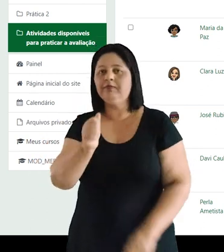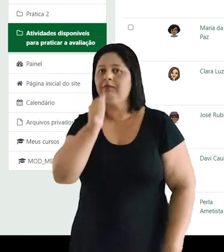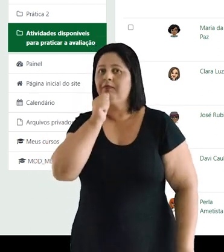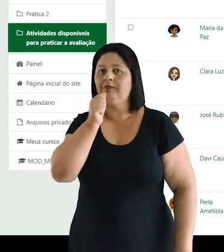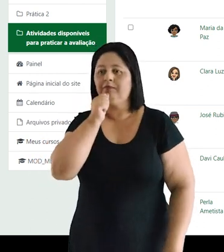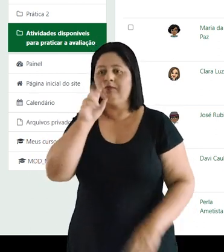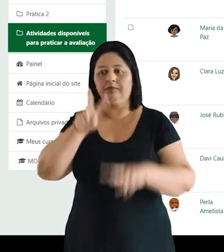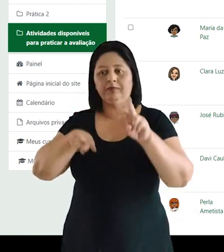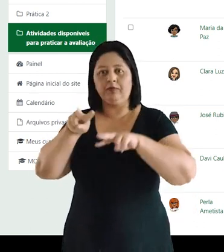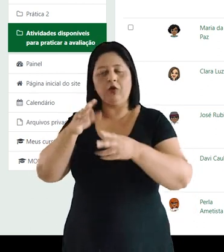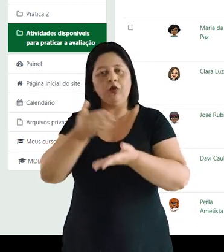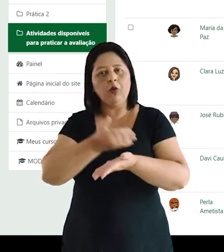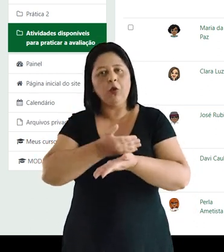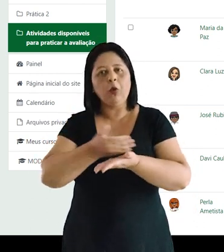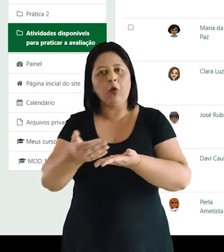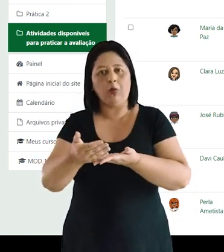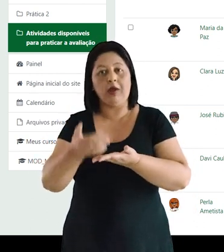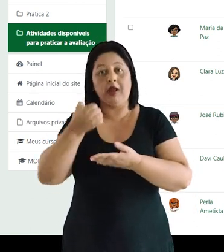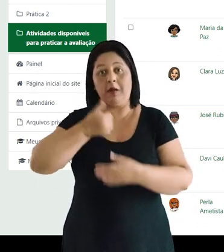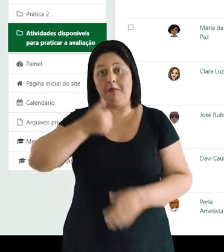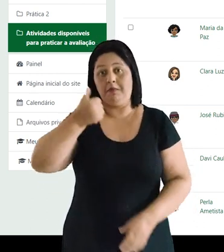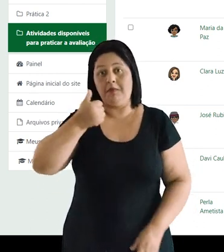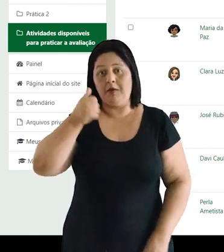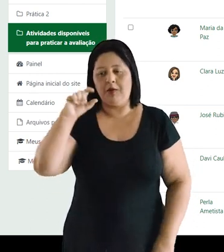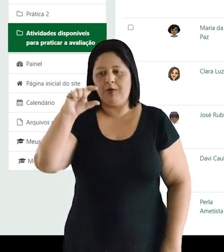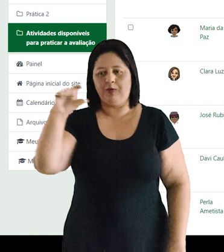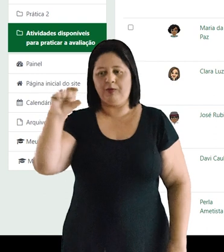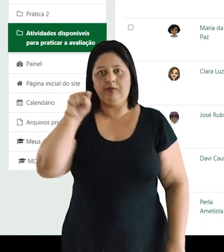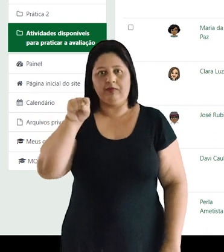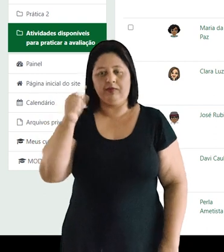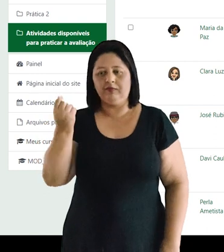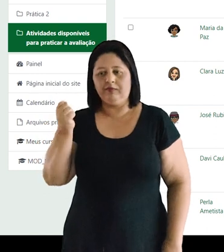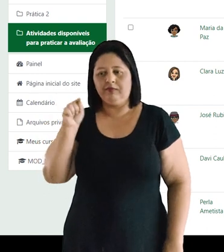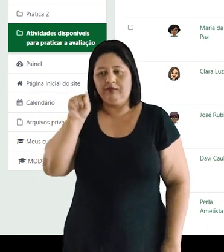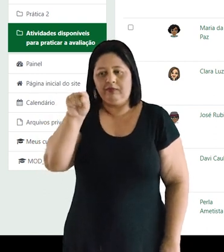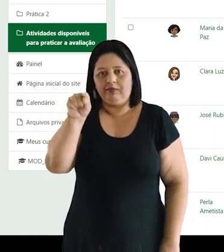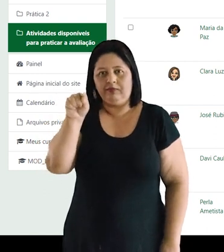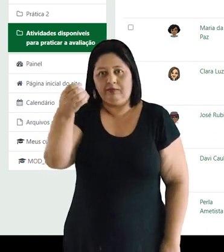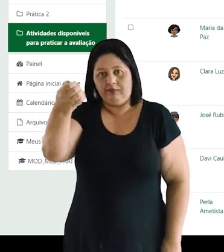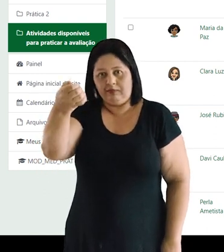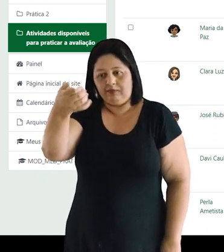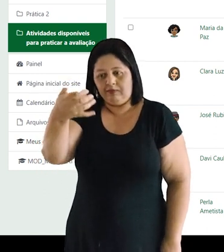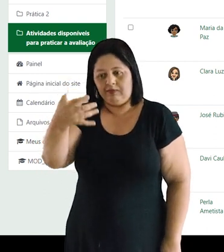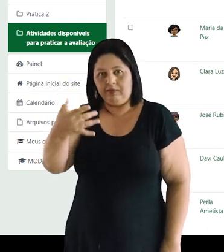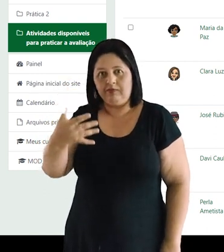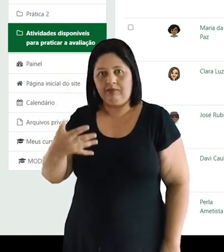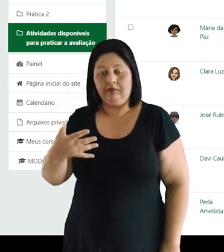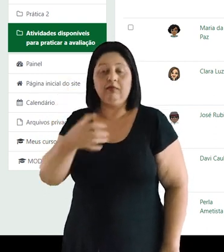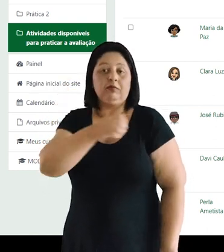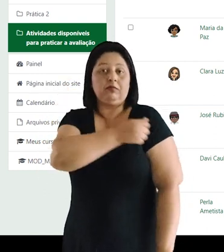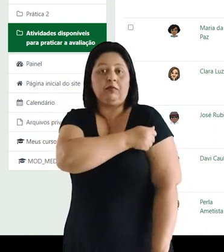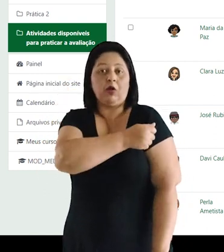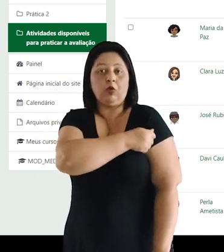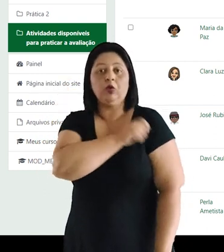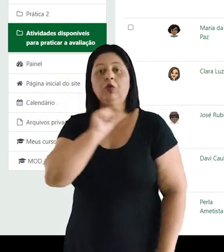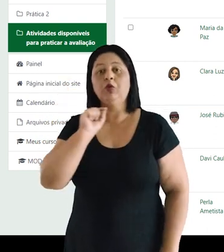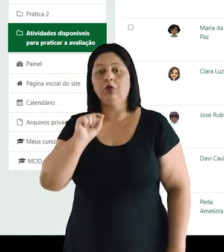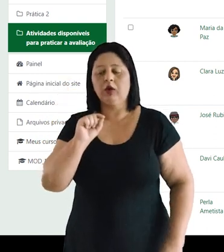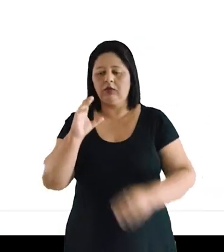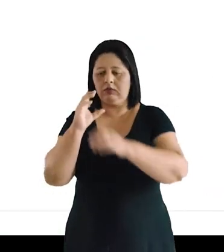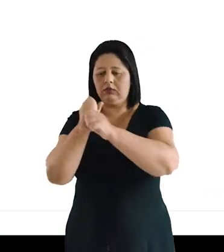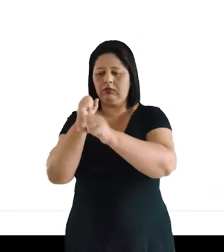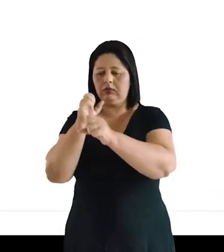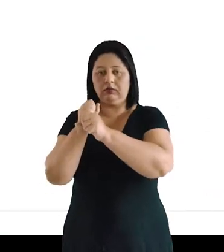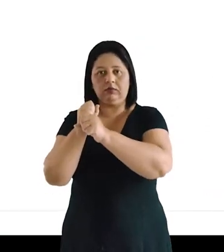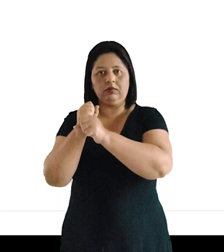avaliada ainda, eu vou começar pelo primeiro. Ao clicar aqui no primeiro estudante, clico